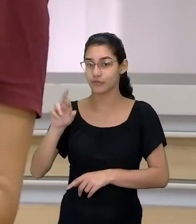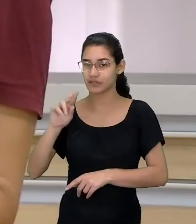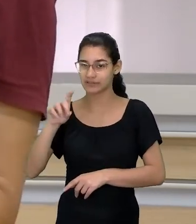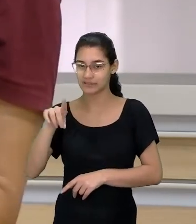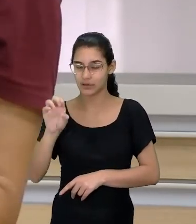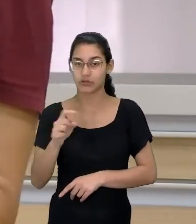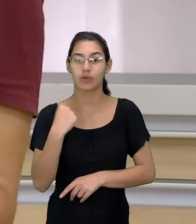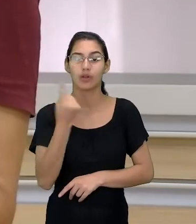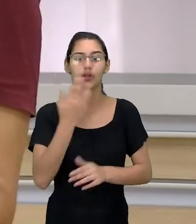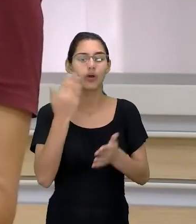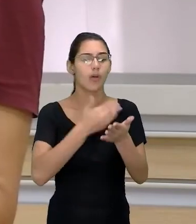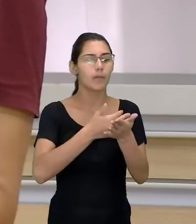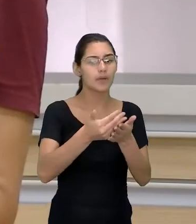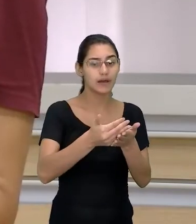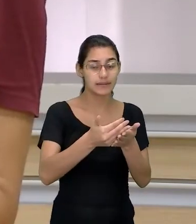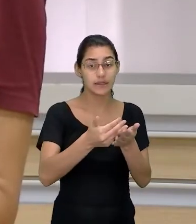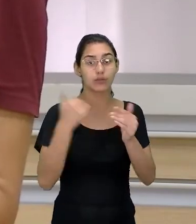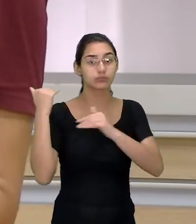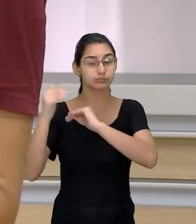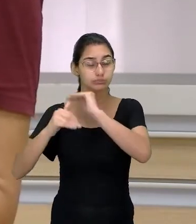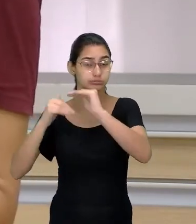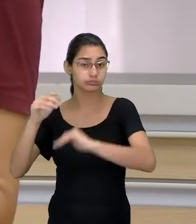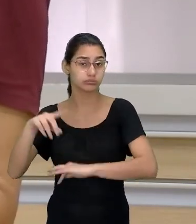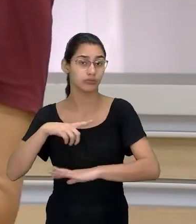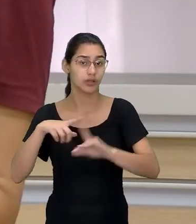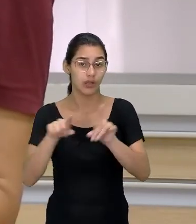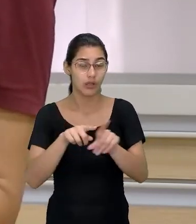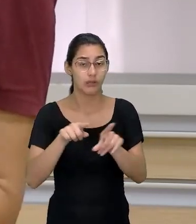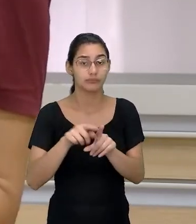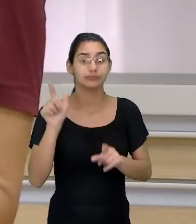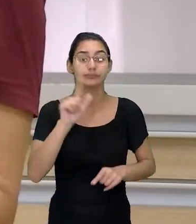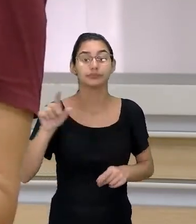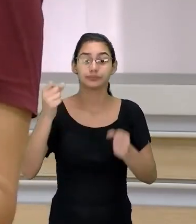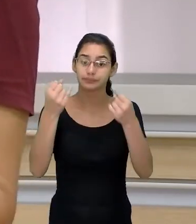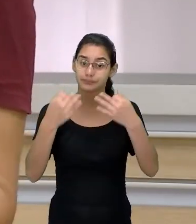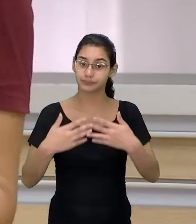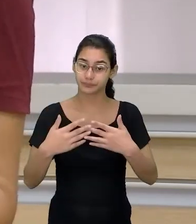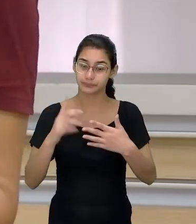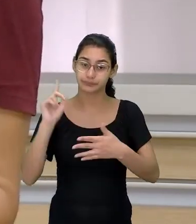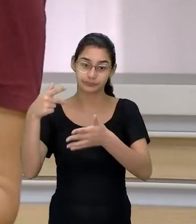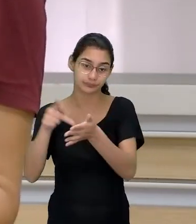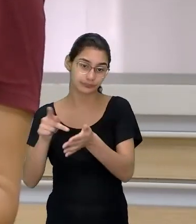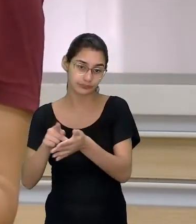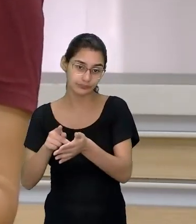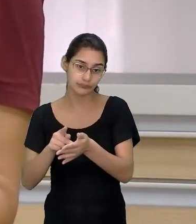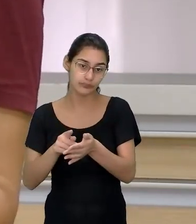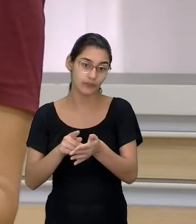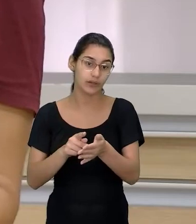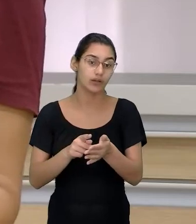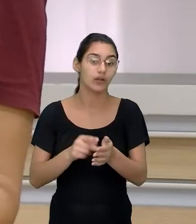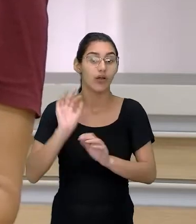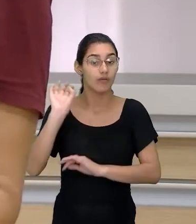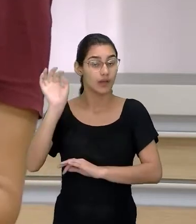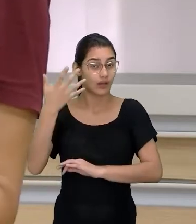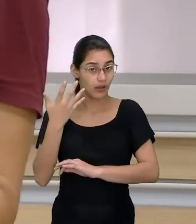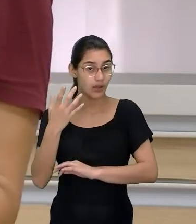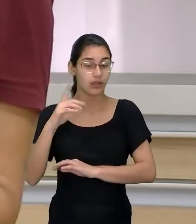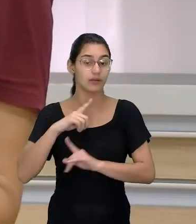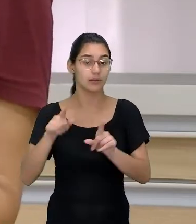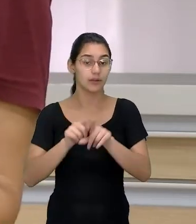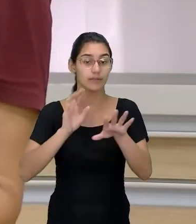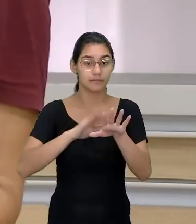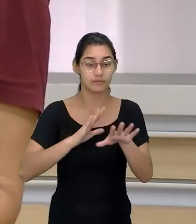justamente quando a gente entra nesse processo e, obviamente, eu estou falando da pós-verdade em larga escala, do fenômeno da pós-verdade